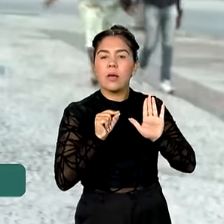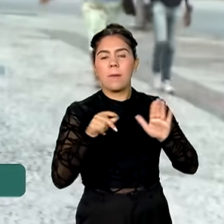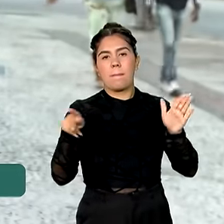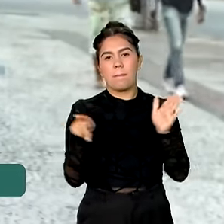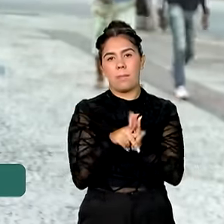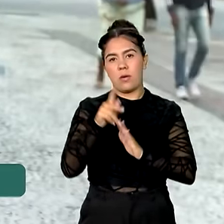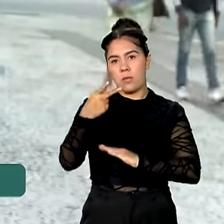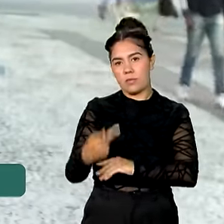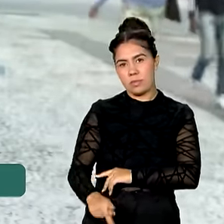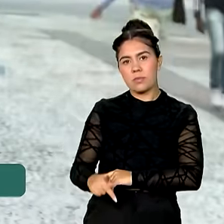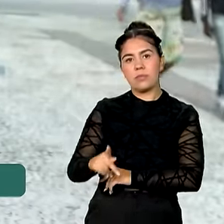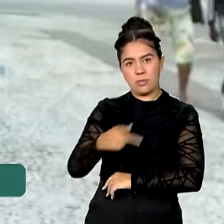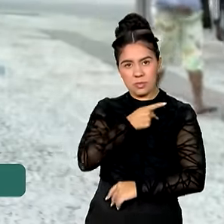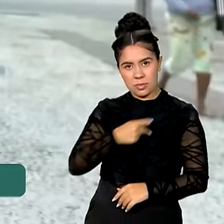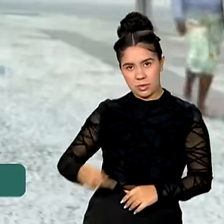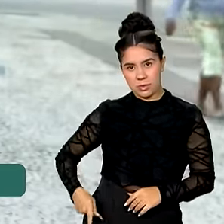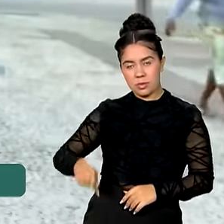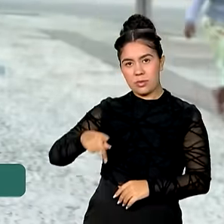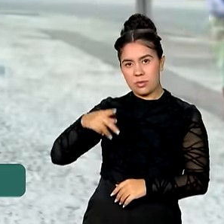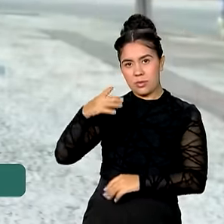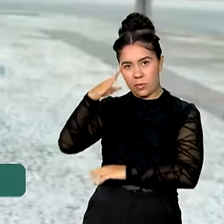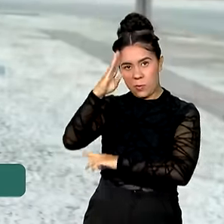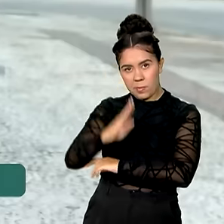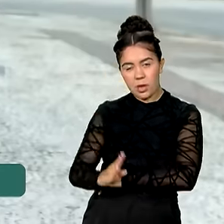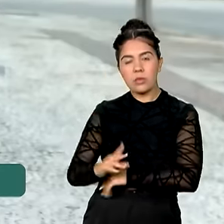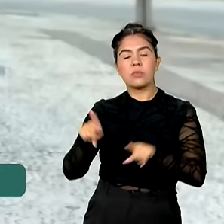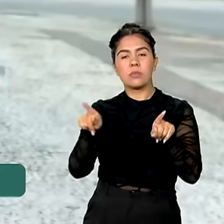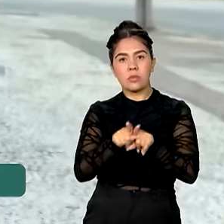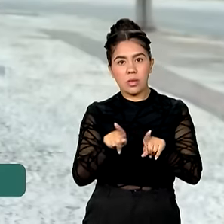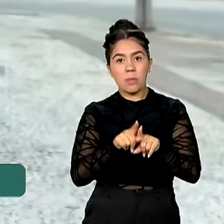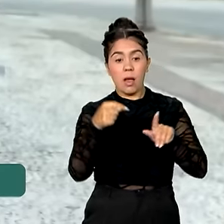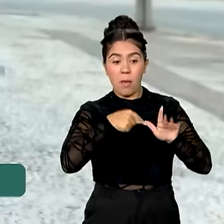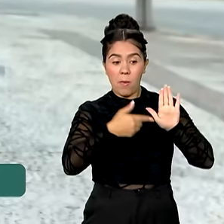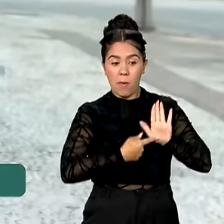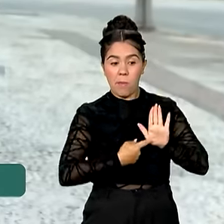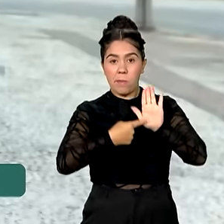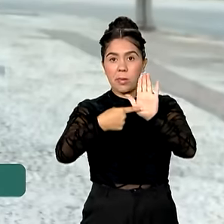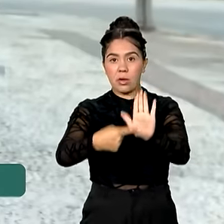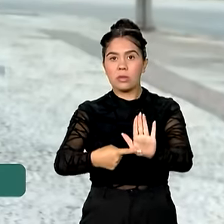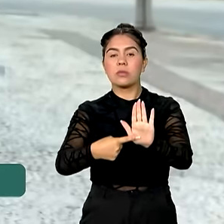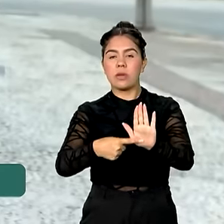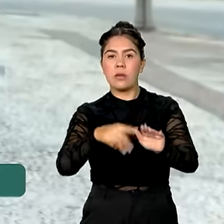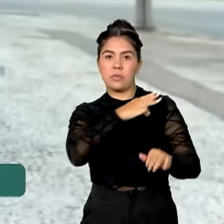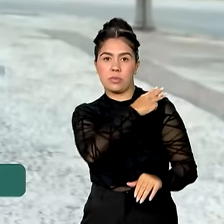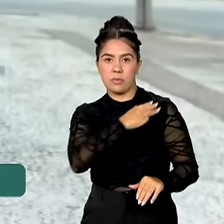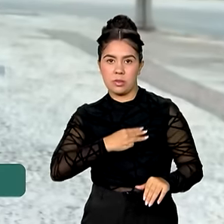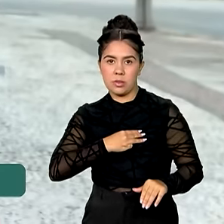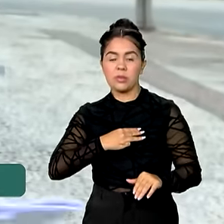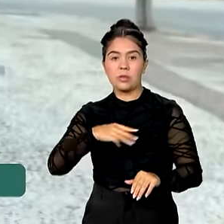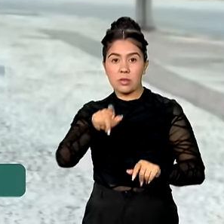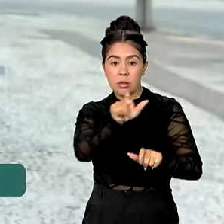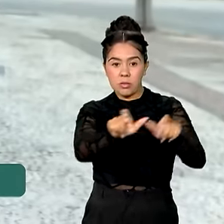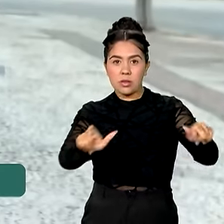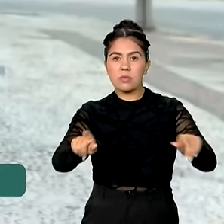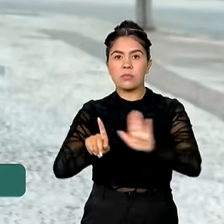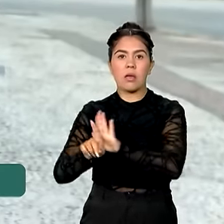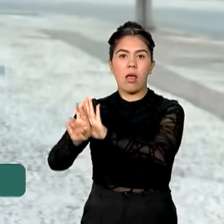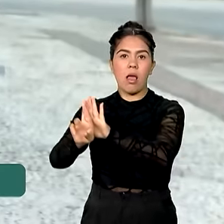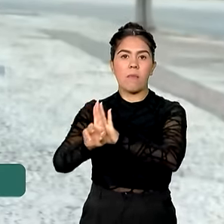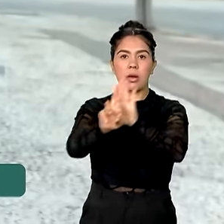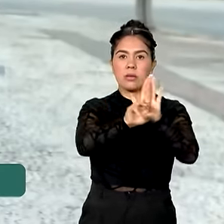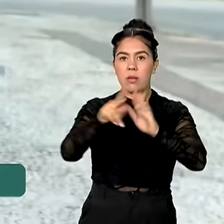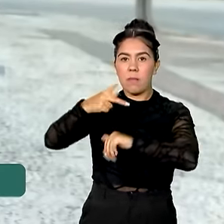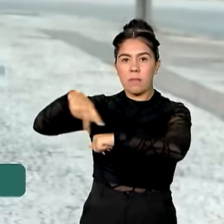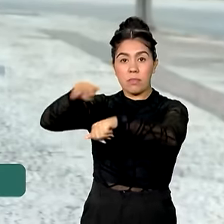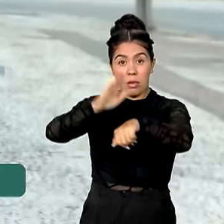do G20 e será apresentada aos ministros que representam os países desse grupo. E esses ministros vão